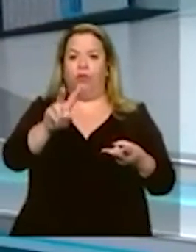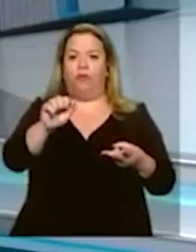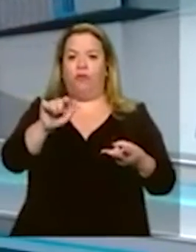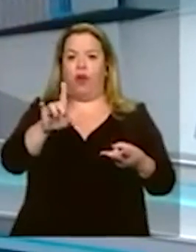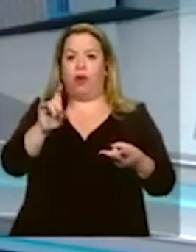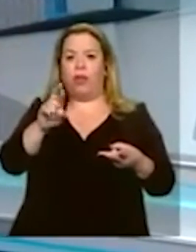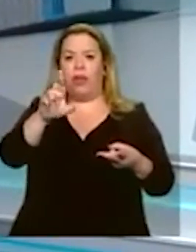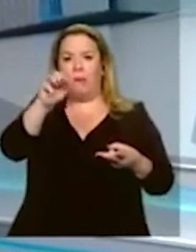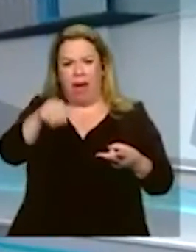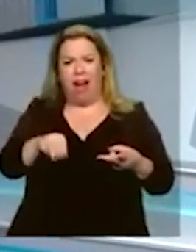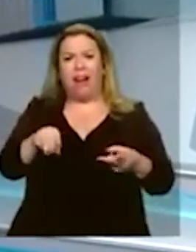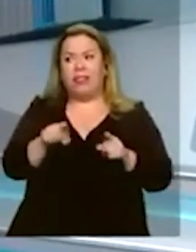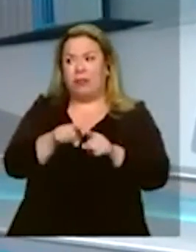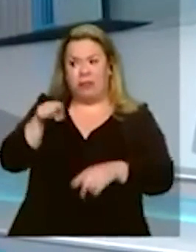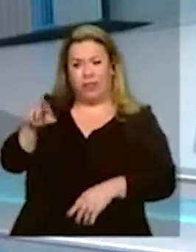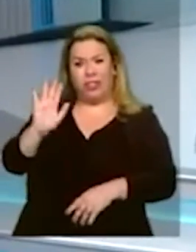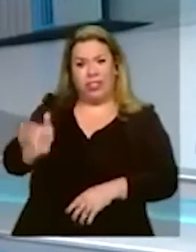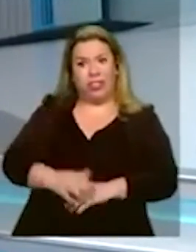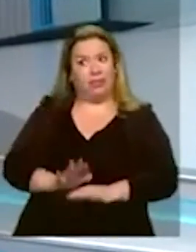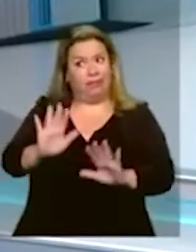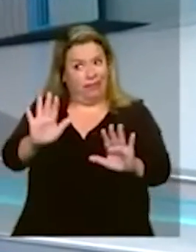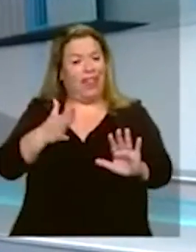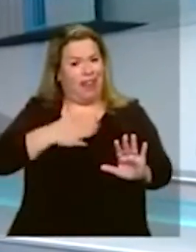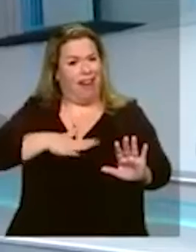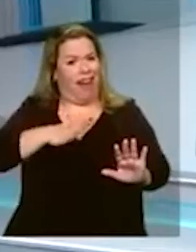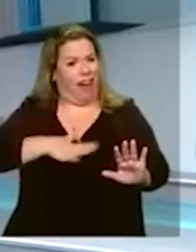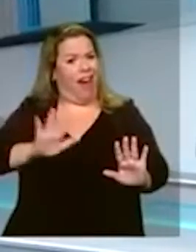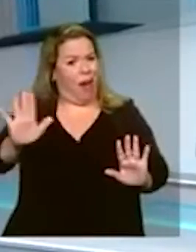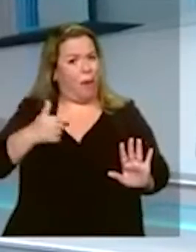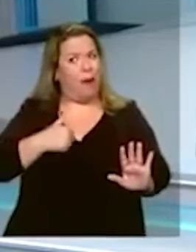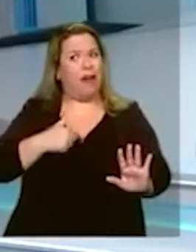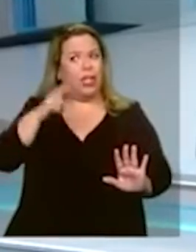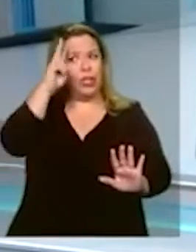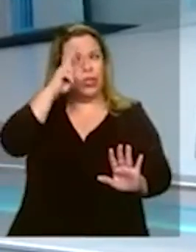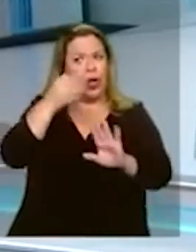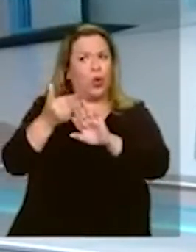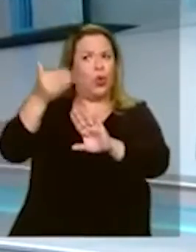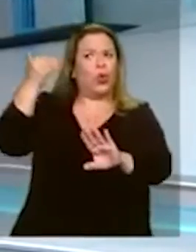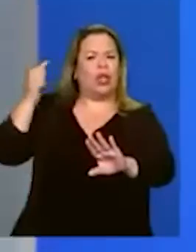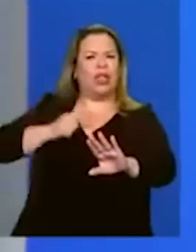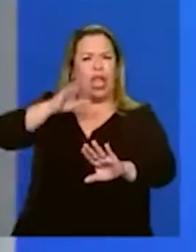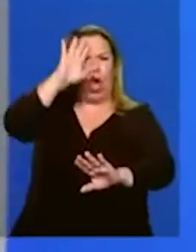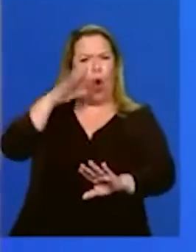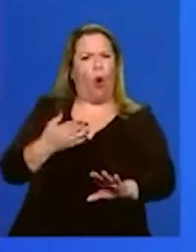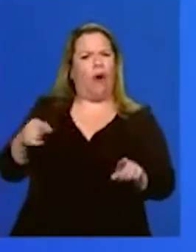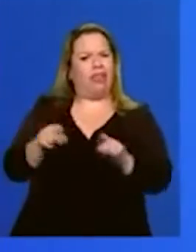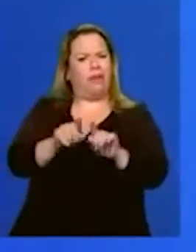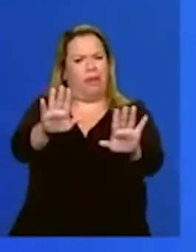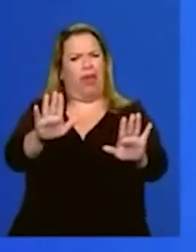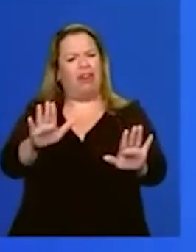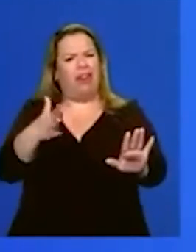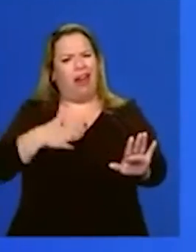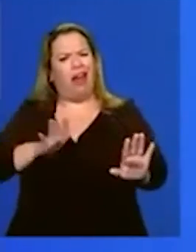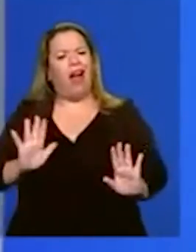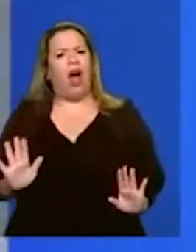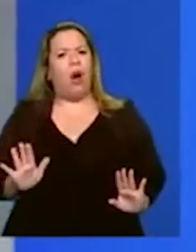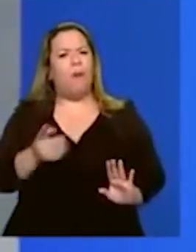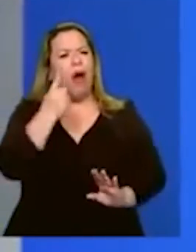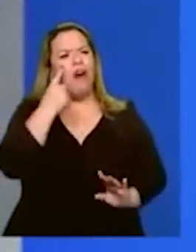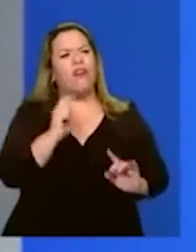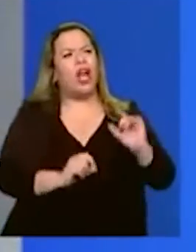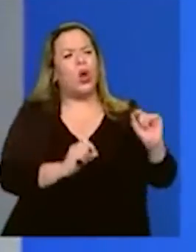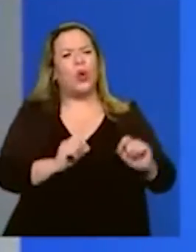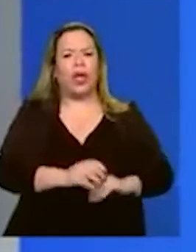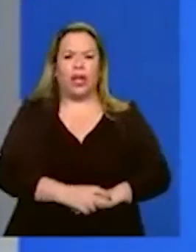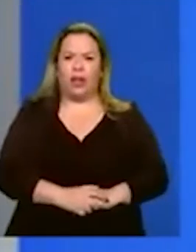Vamos com calma aí, que você está falando com uma pessoa que tem história e é honrada. Queria dizer para você que, velho,